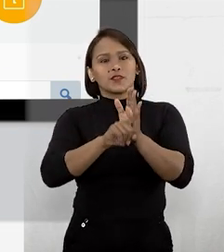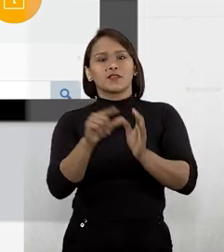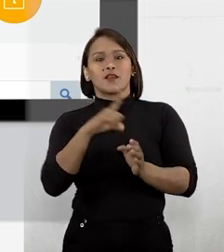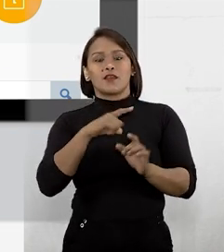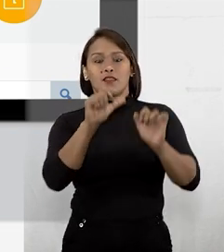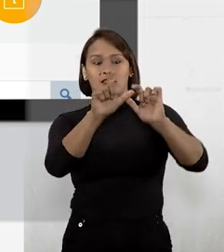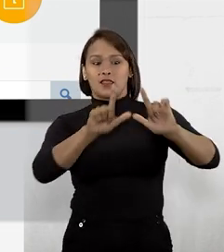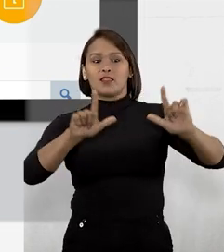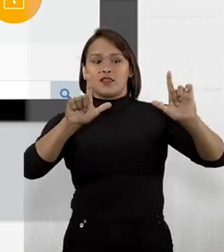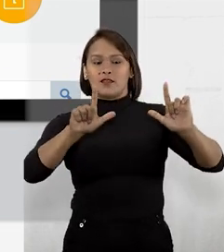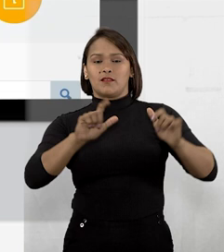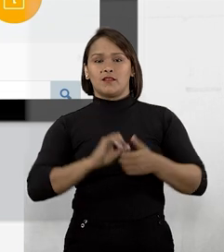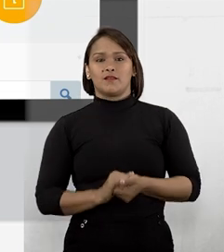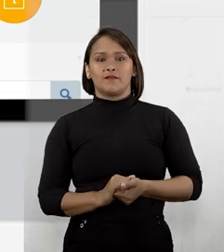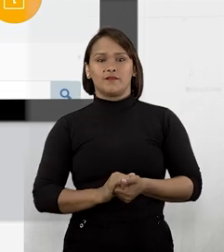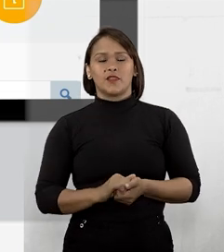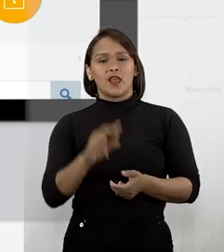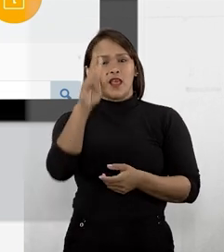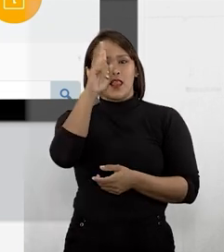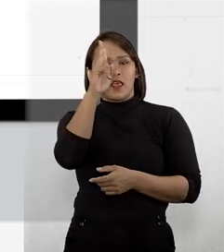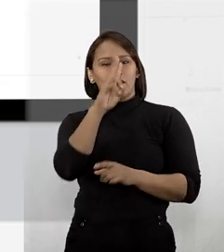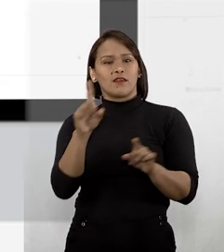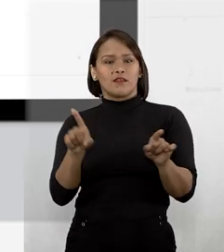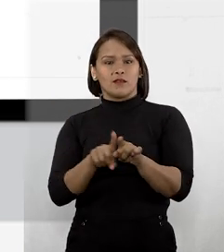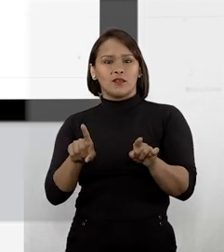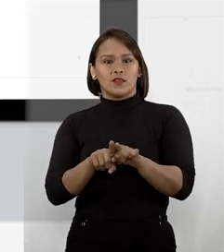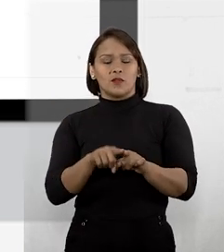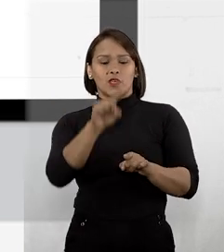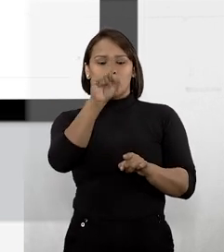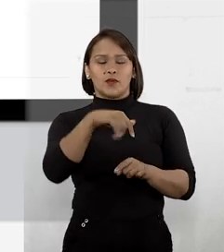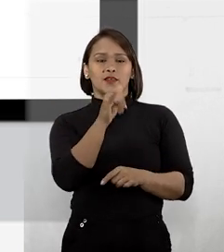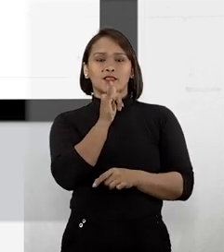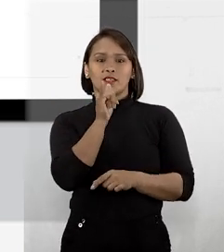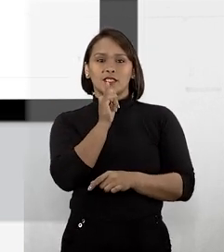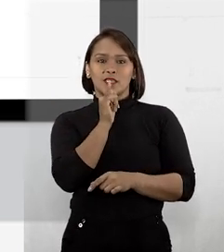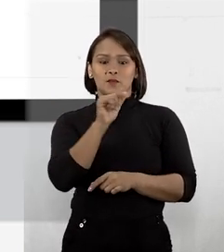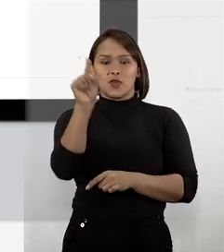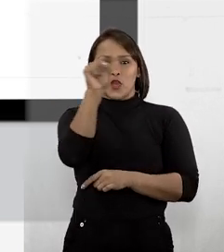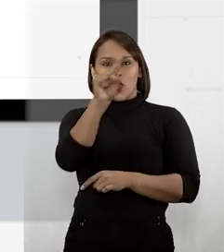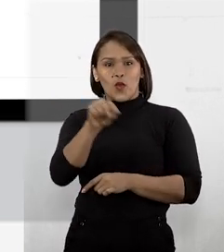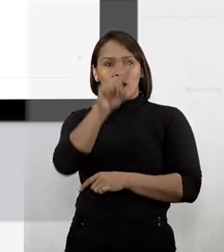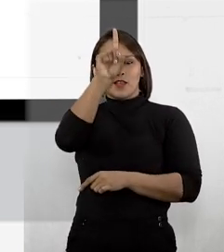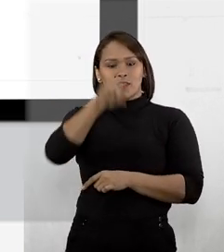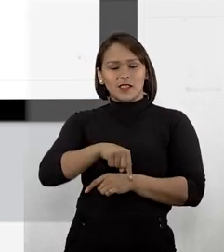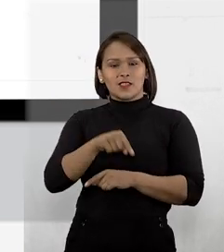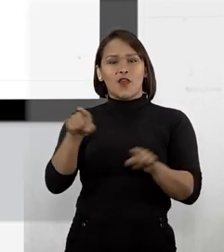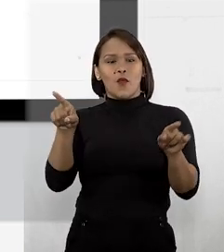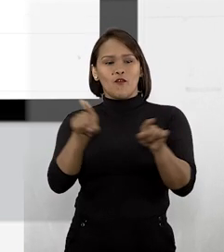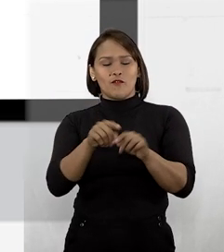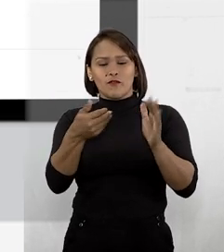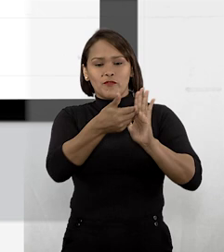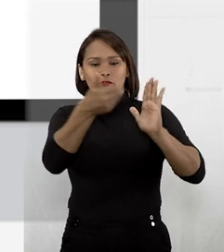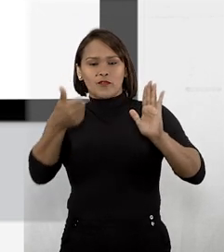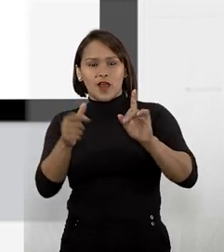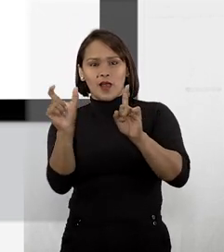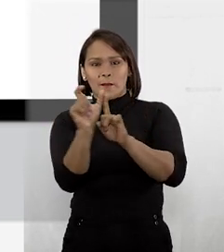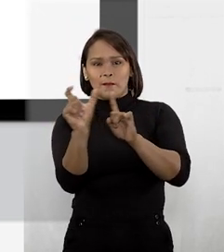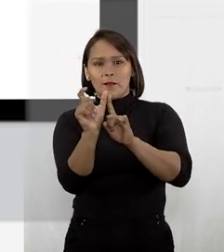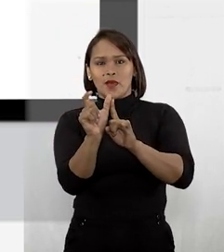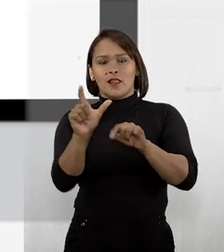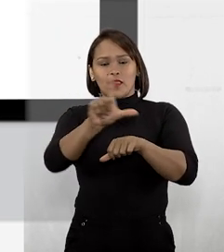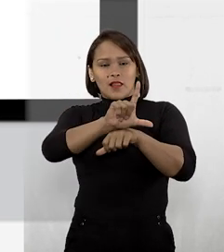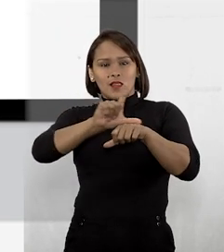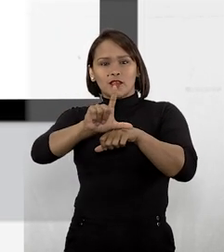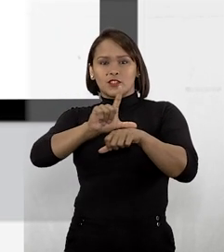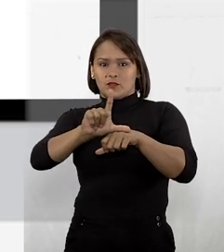tela. Vale lembrar ainda, com esse exemplo, que o cifrão no radical da palavra legitimidade,